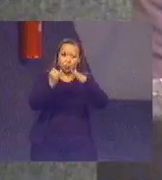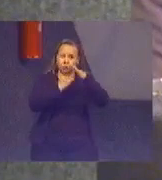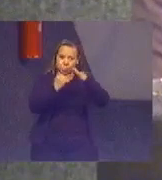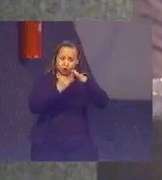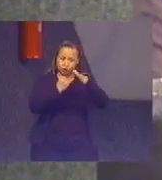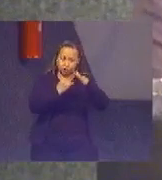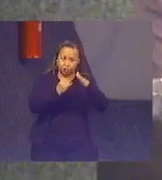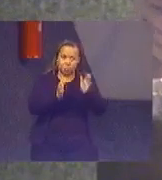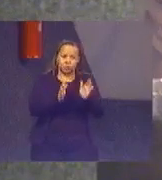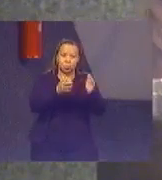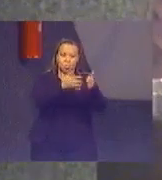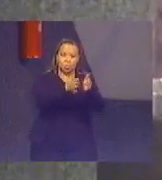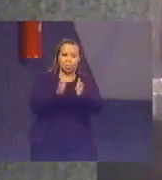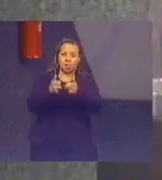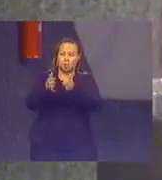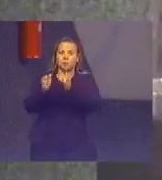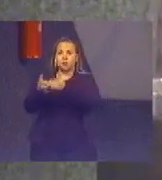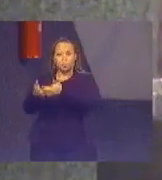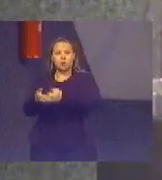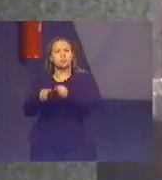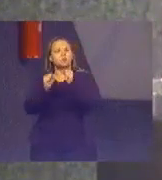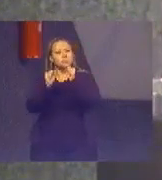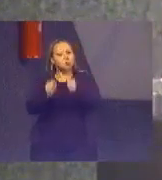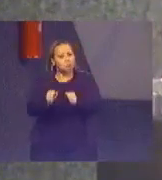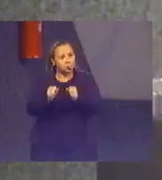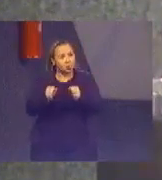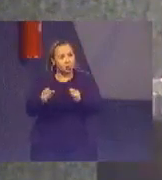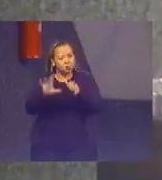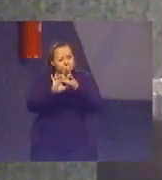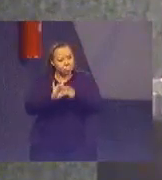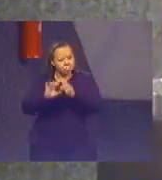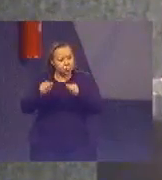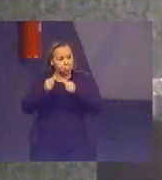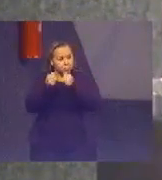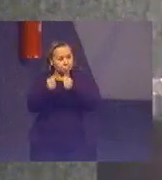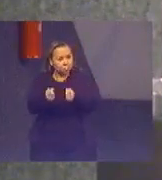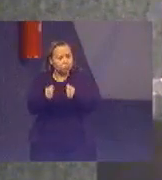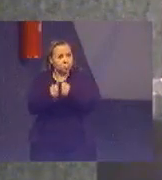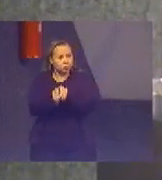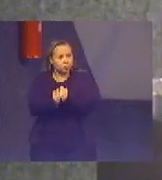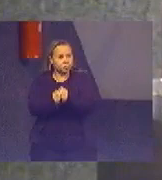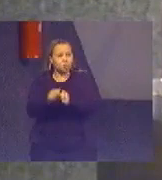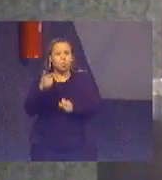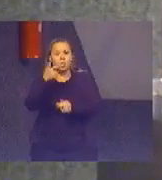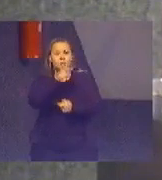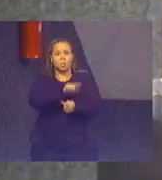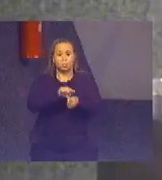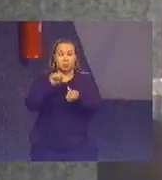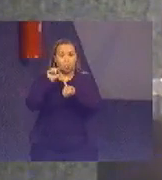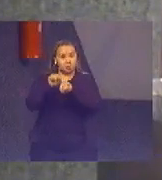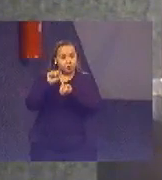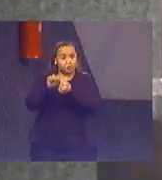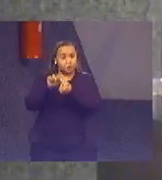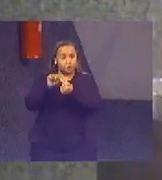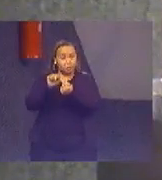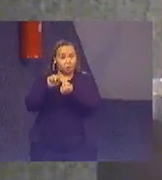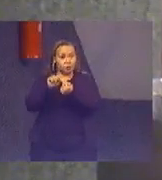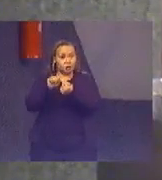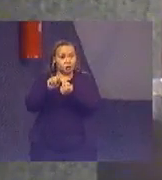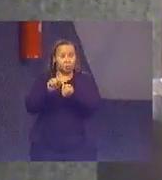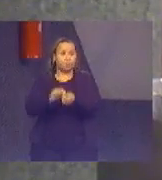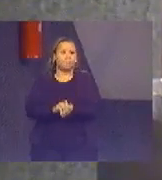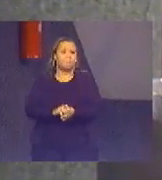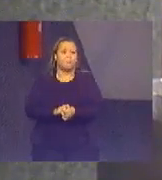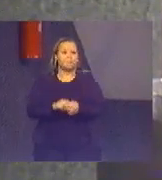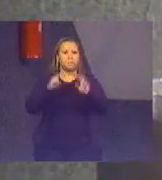Público Federal, por exemplo, poderiam unir esforços para atingir determinado tema que afeta algum